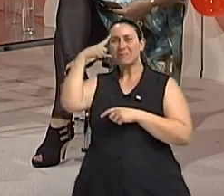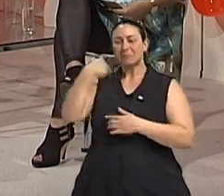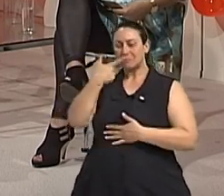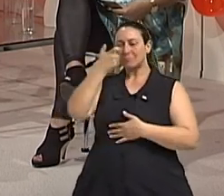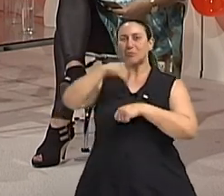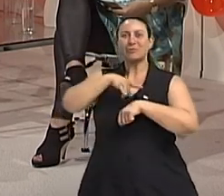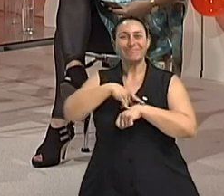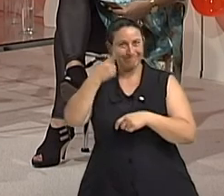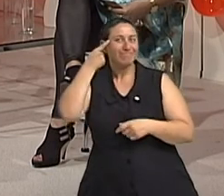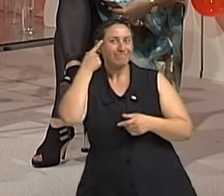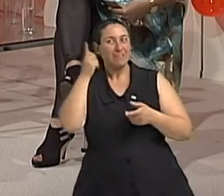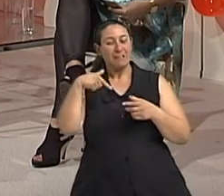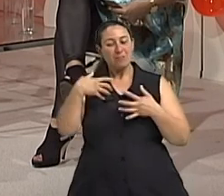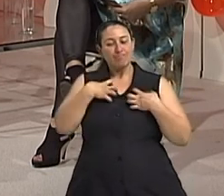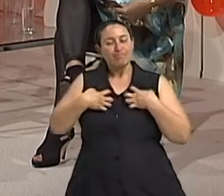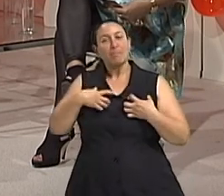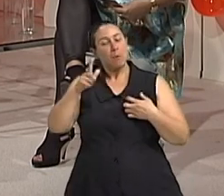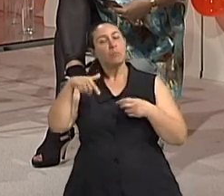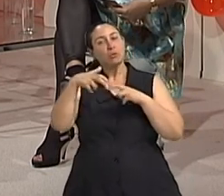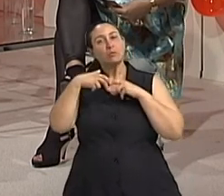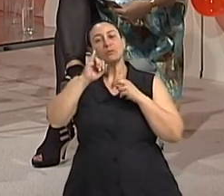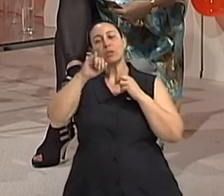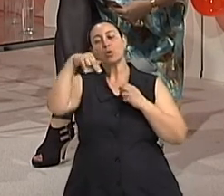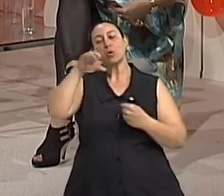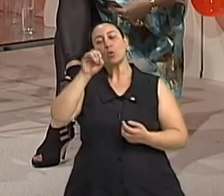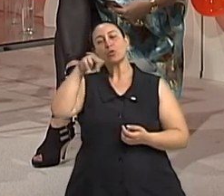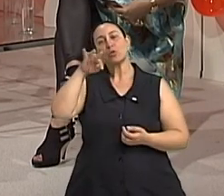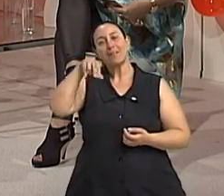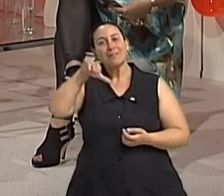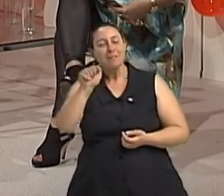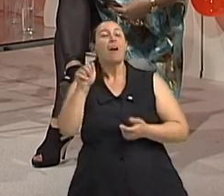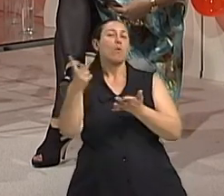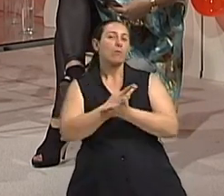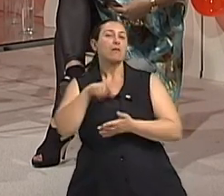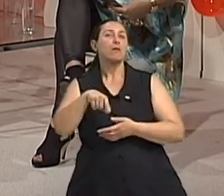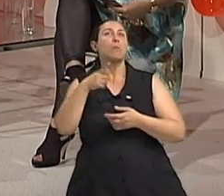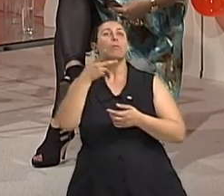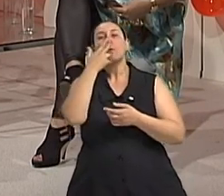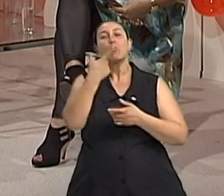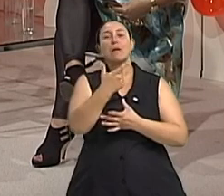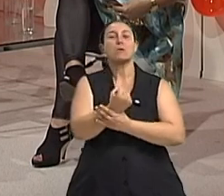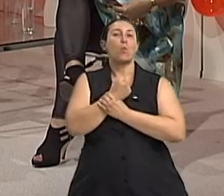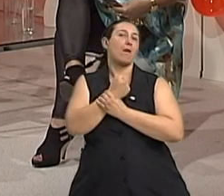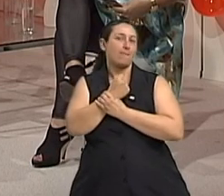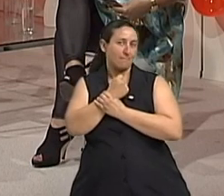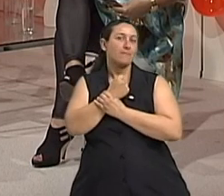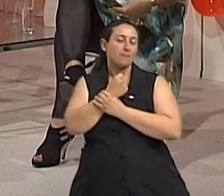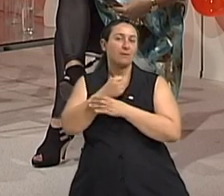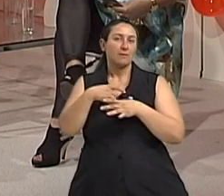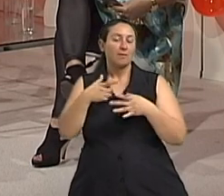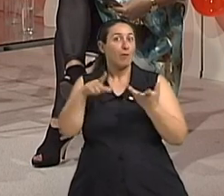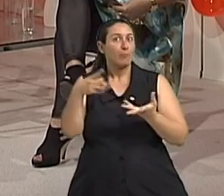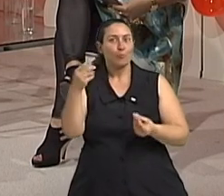definição da incontinência urinária. Incontinência. Essa tensão do que pode acontecer. Sim, a insegurança disso. É o que é muito difícil,